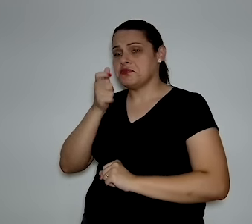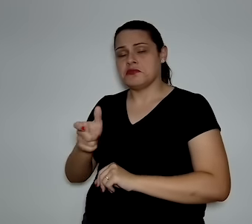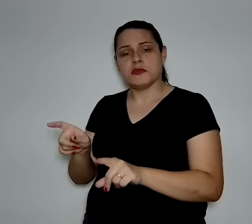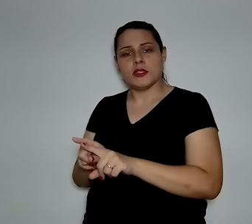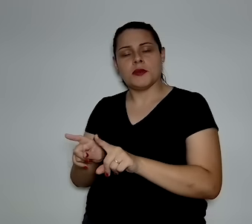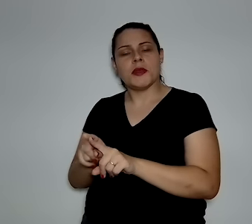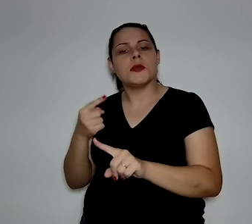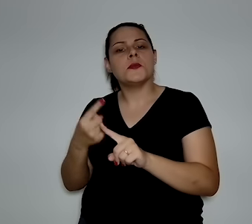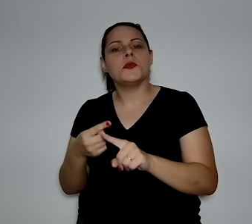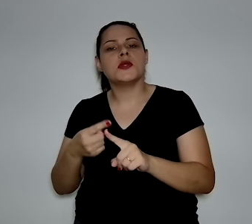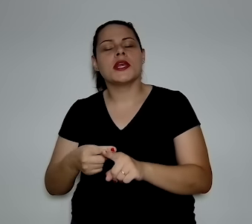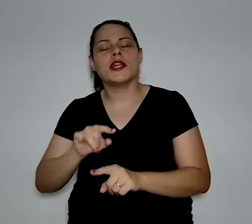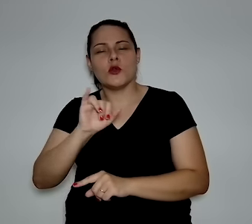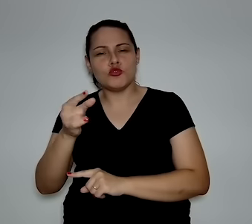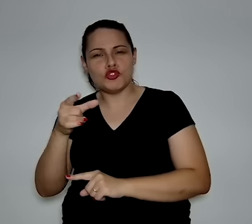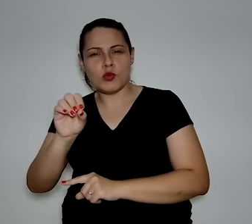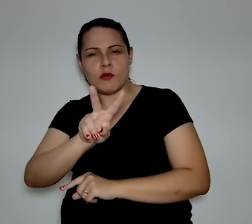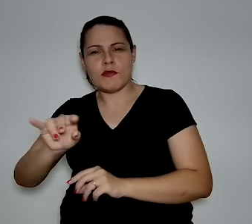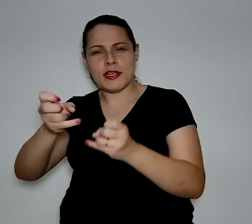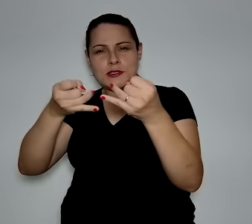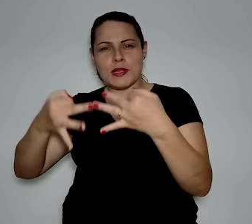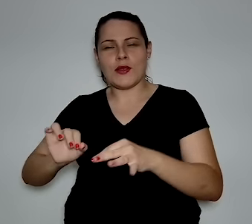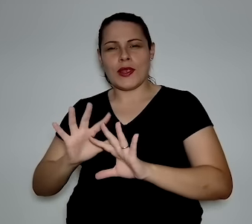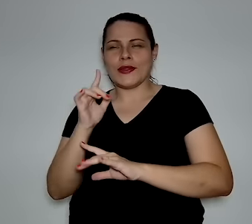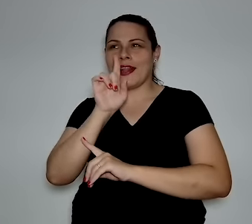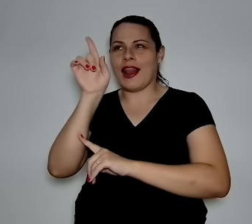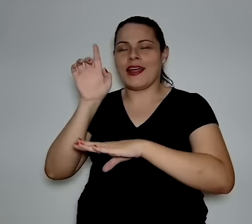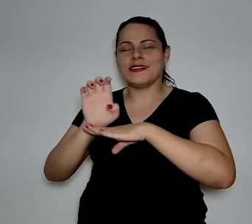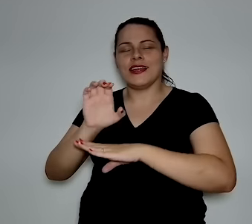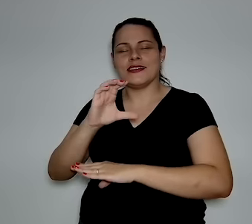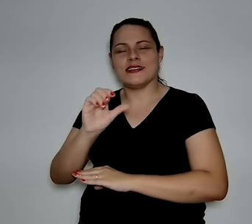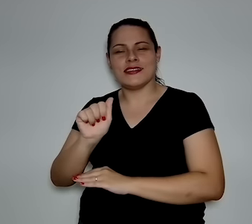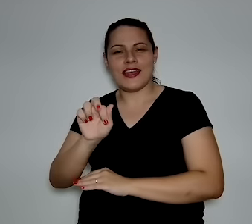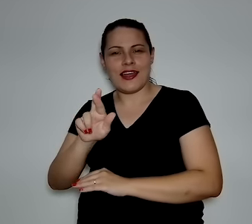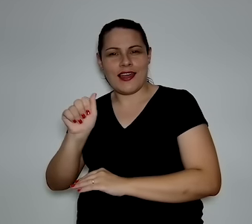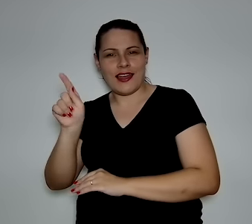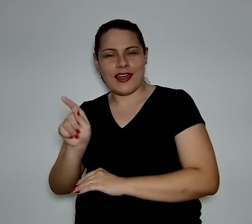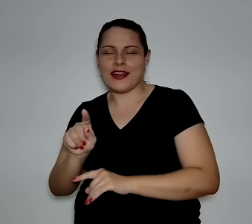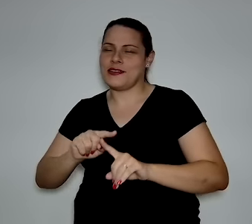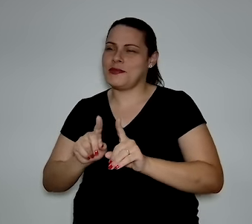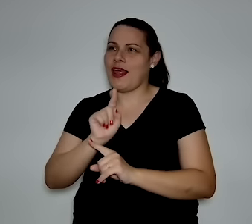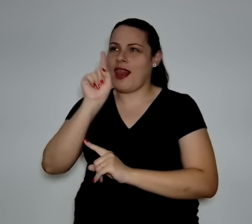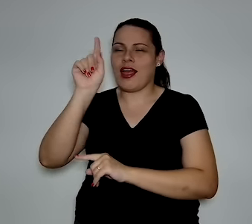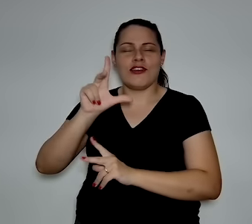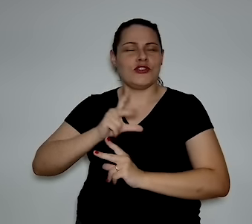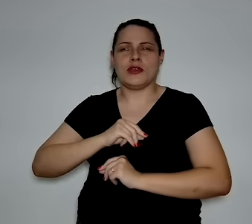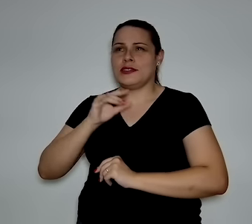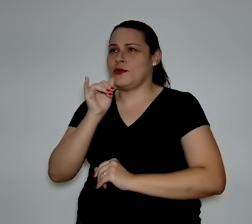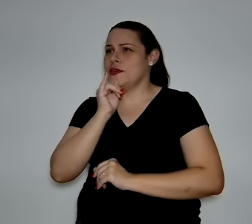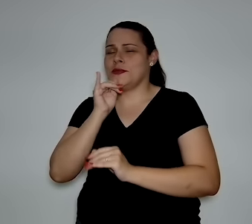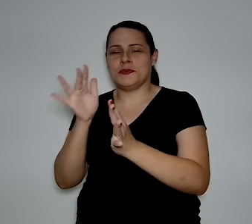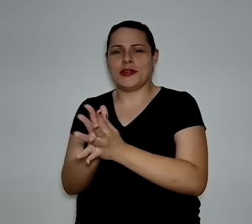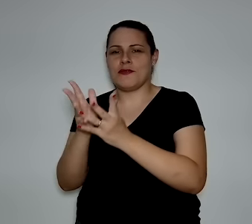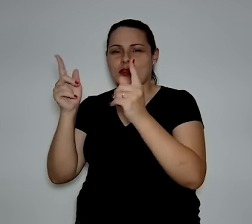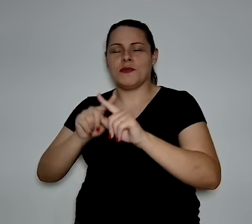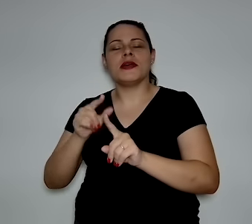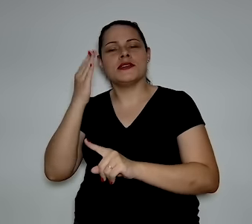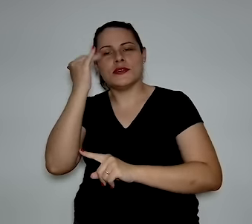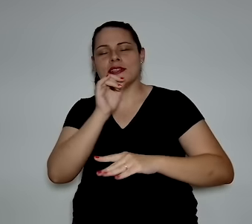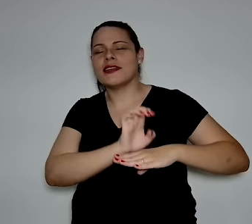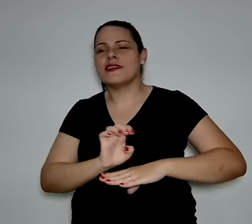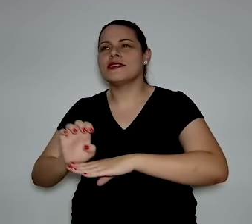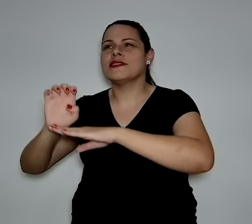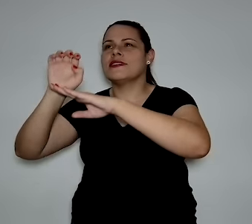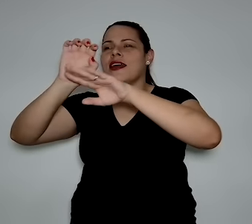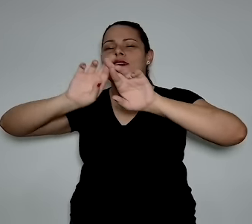interessante, justamente, depois o João vai contar o que está acontecendo lá no Ceará, mas, obviamente, o Ceará é um grande exemplo, mas eu sei que